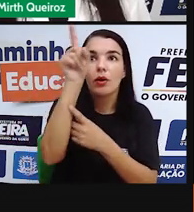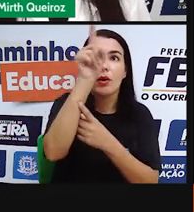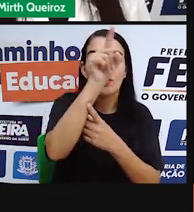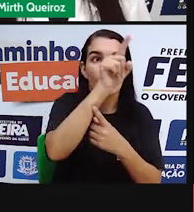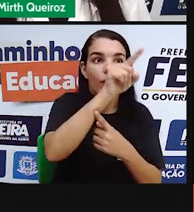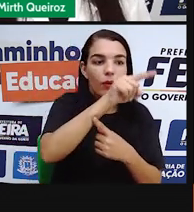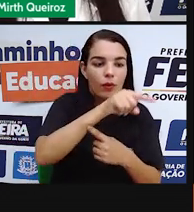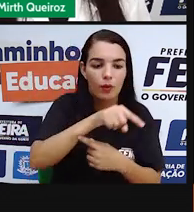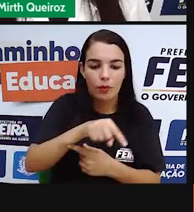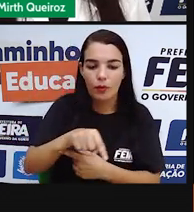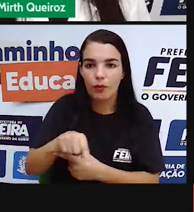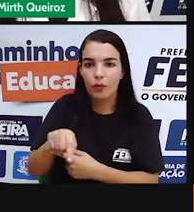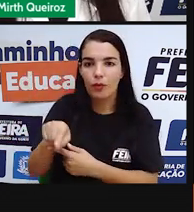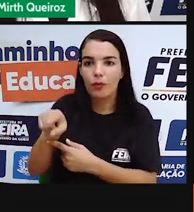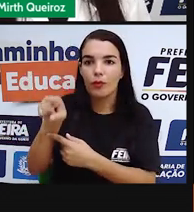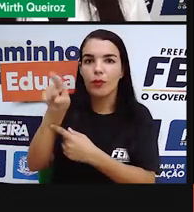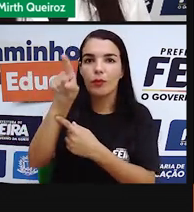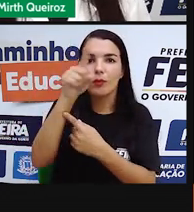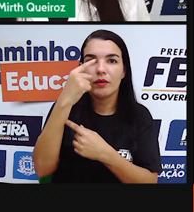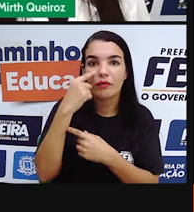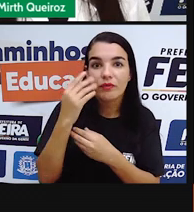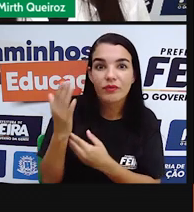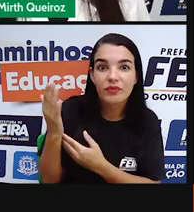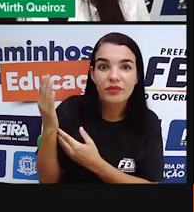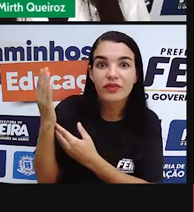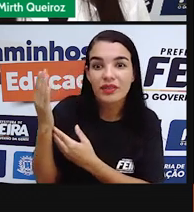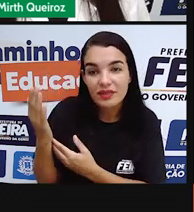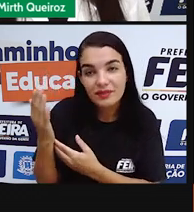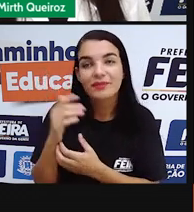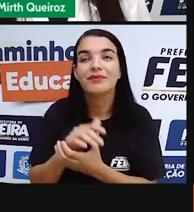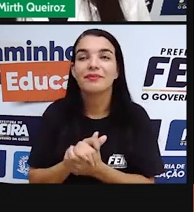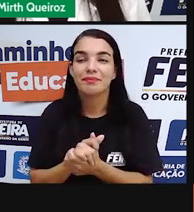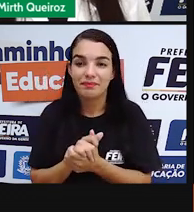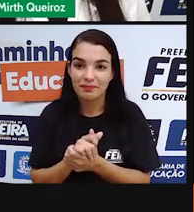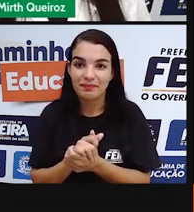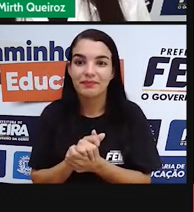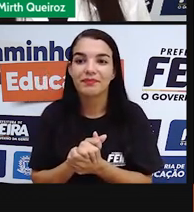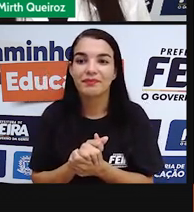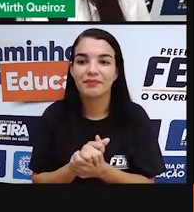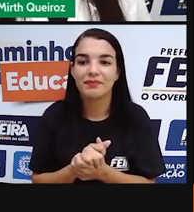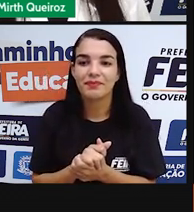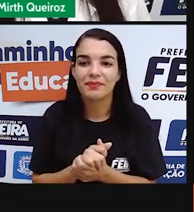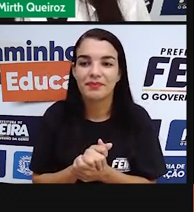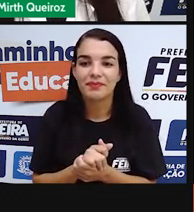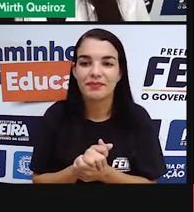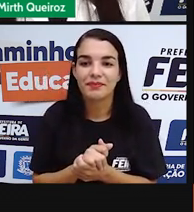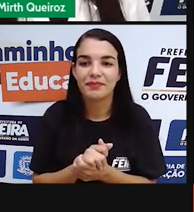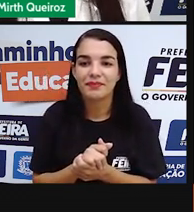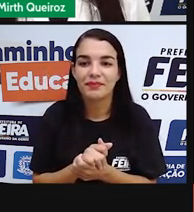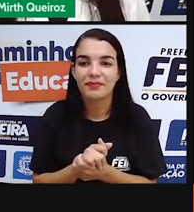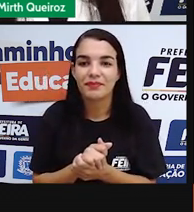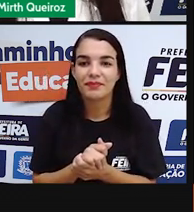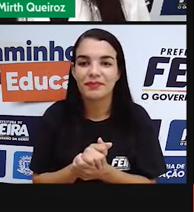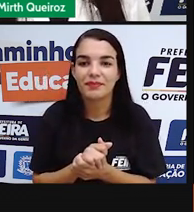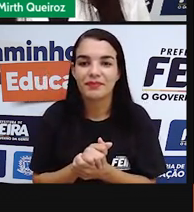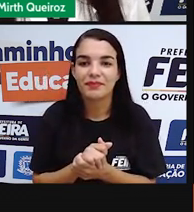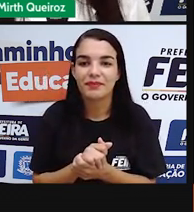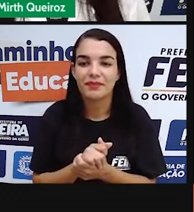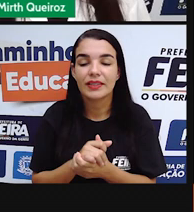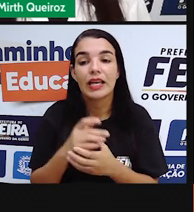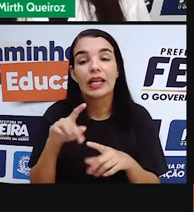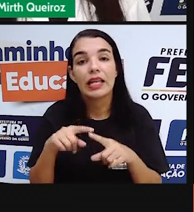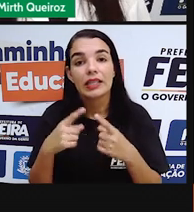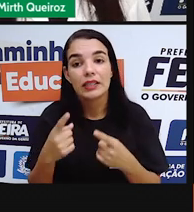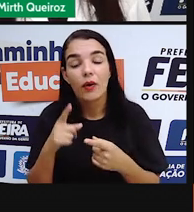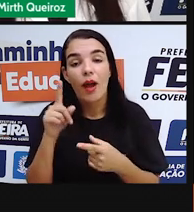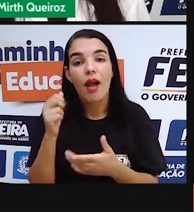Aí começa a crescer de novo. Crescente, Cheia, Minguante, Lua Nova. É isso que